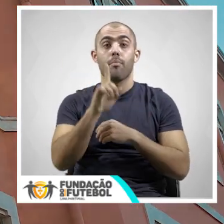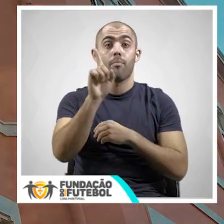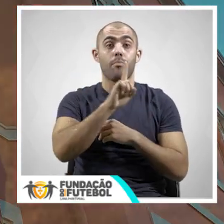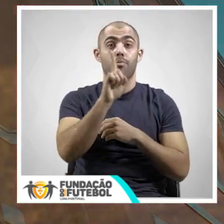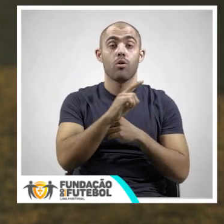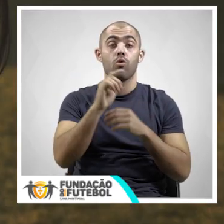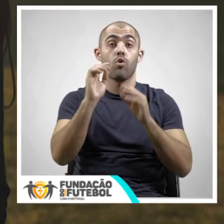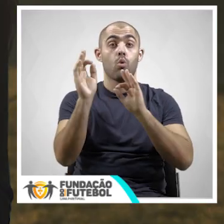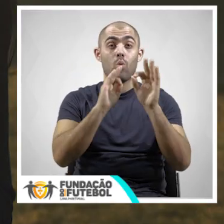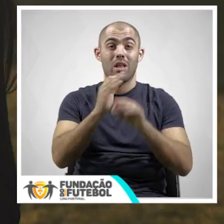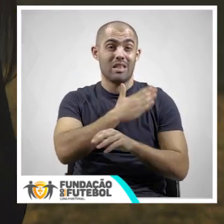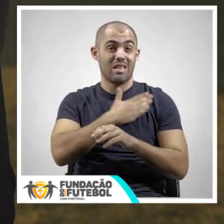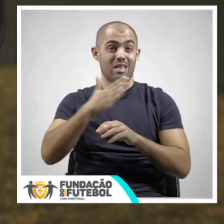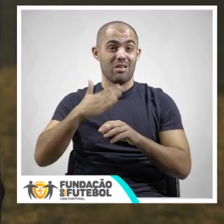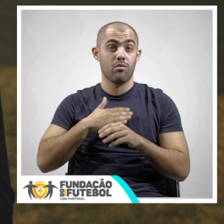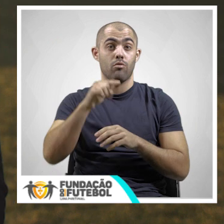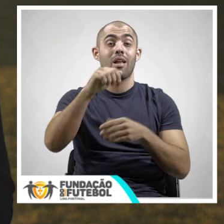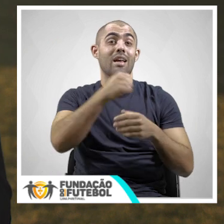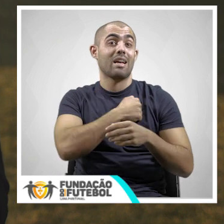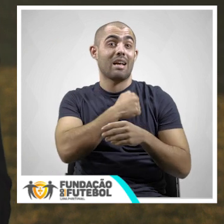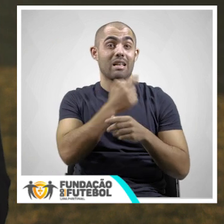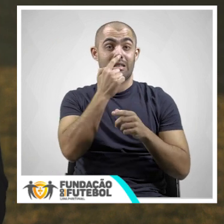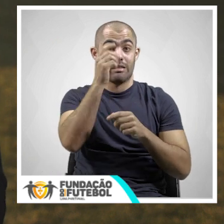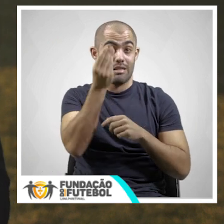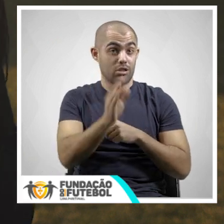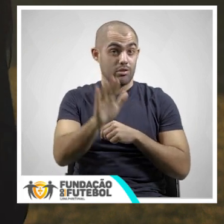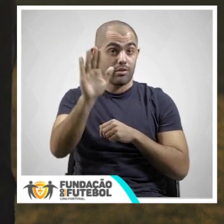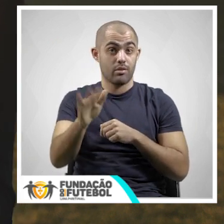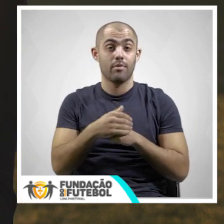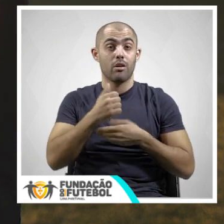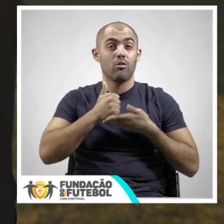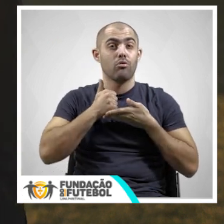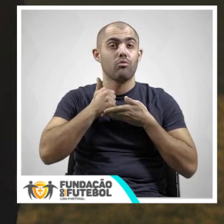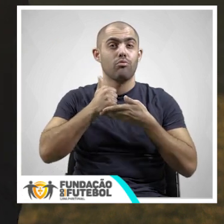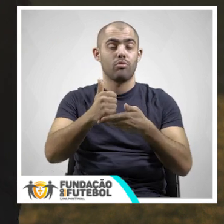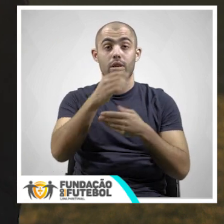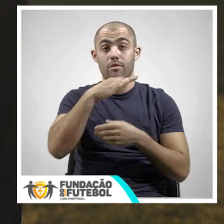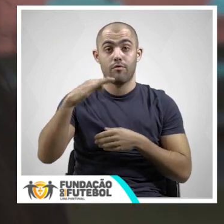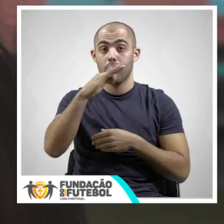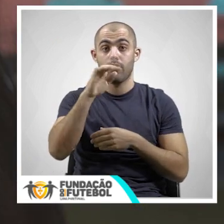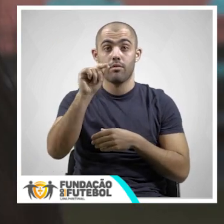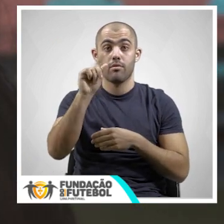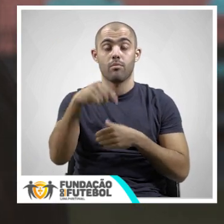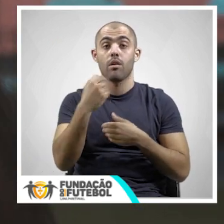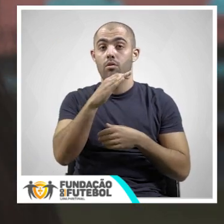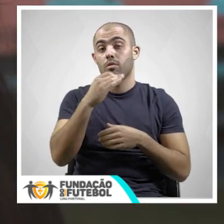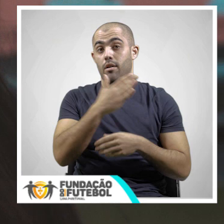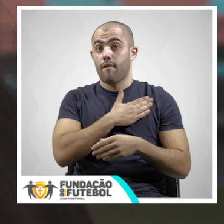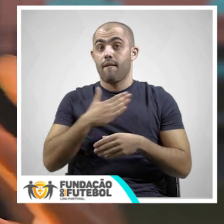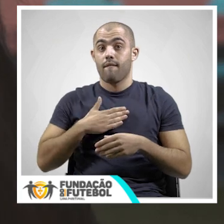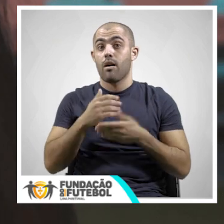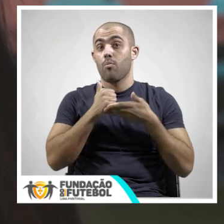primeiro lugar, levar cuidados de saúde para dentro da casa destas crianças e, portanto, apoiá-las e às suas famílias, para além do apoio